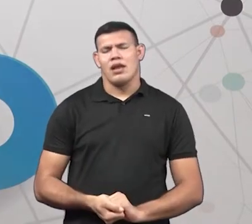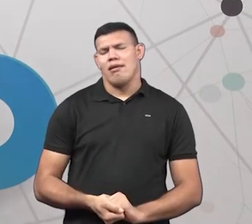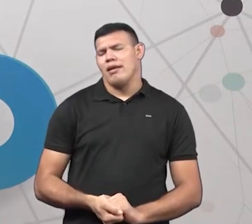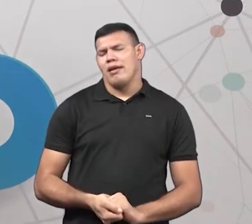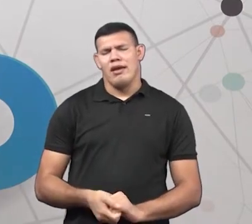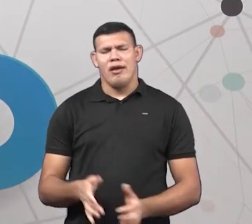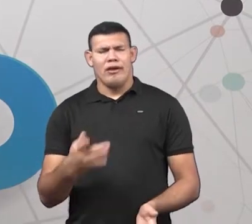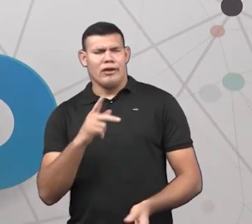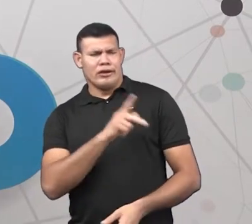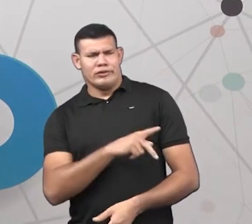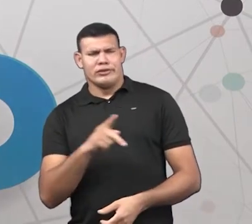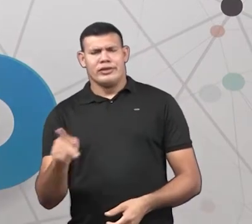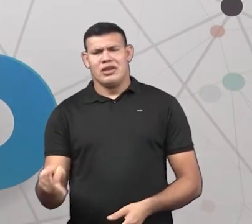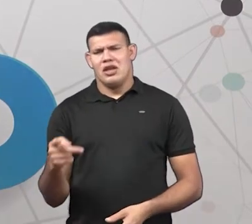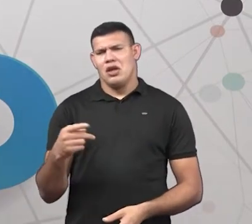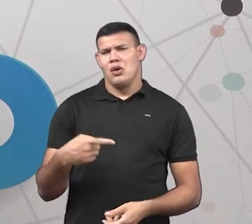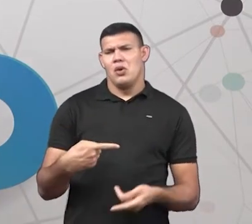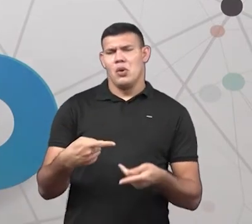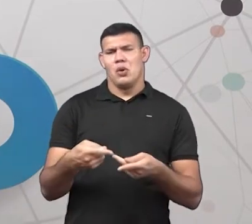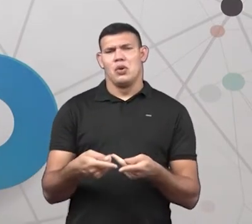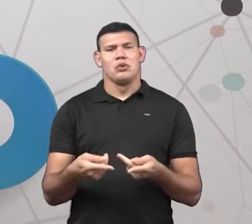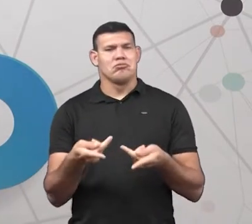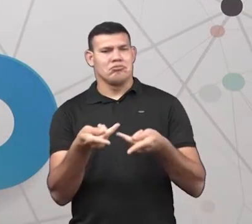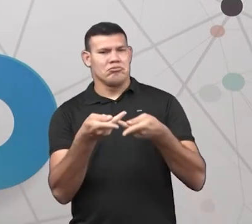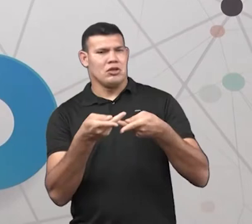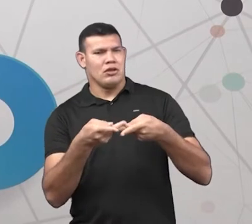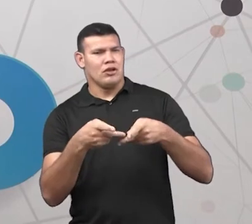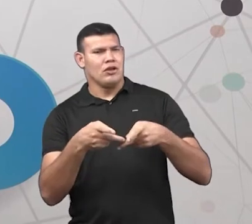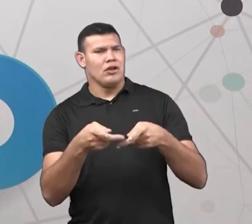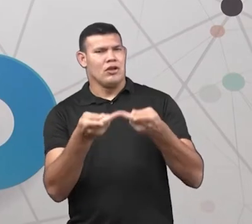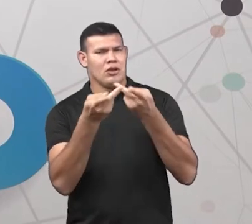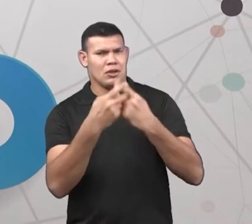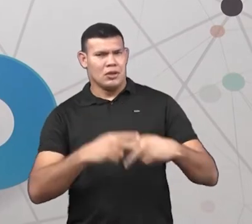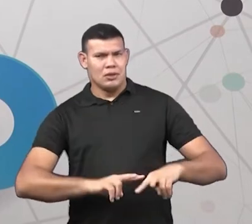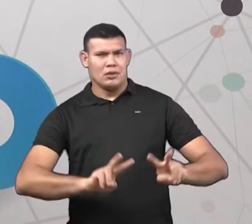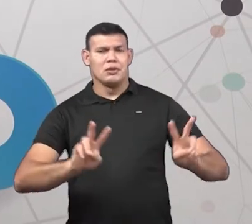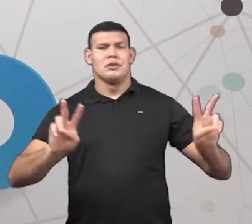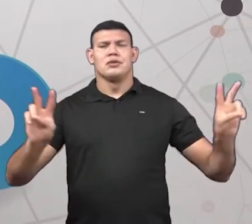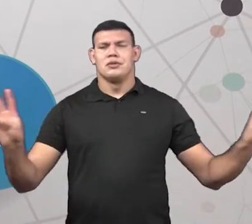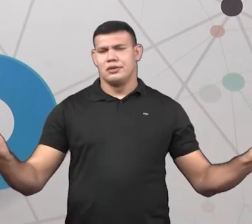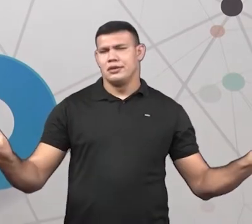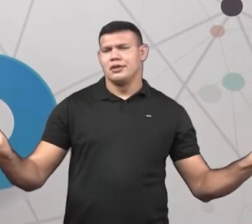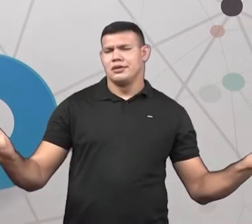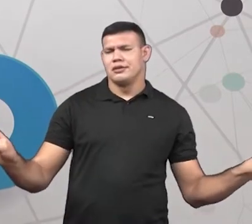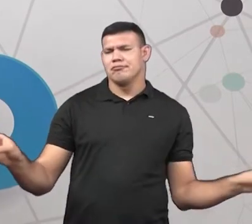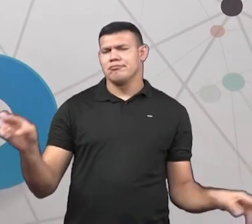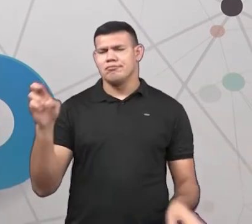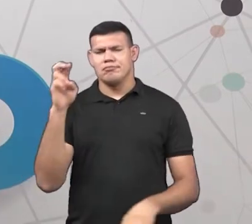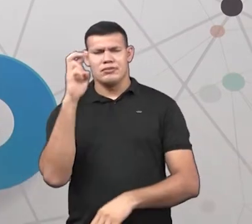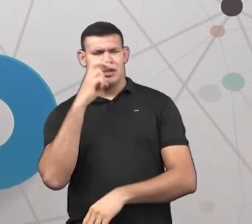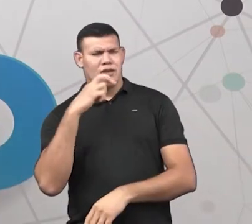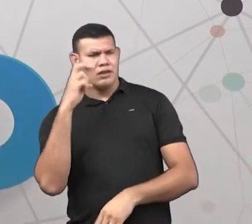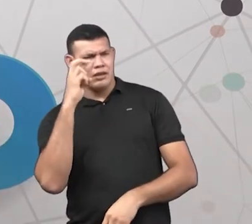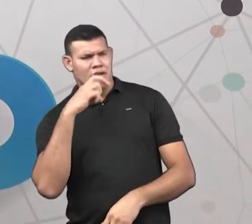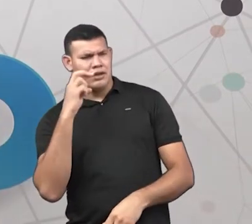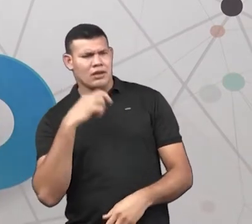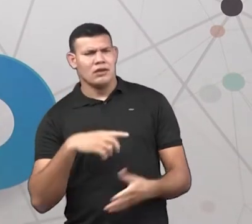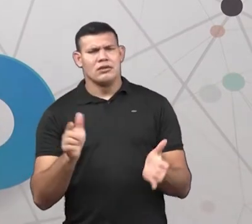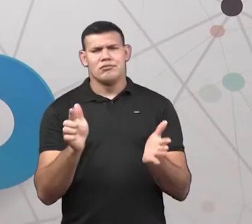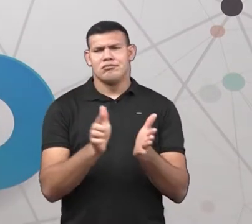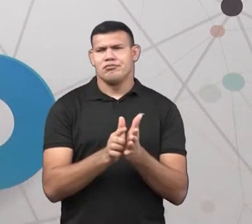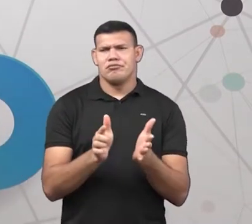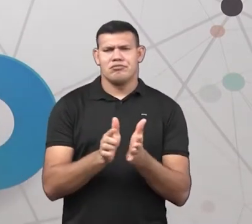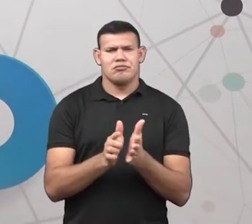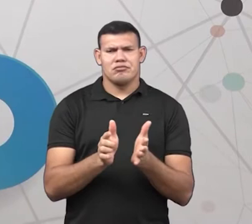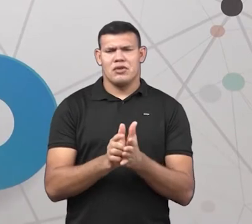às vezes eu vou no shopping, em algum lugar, e eu observo que o de papel é